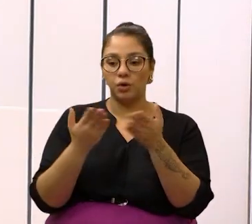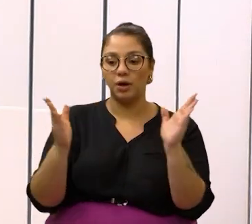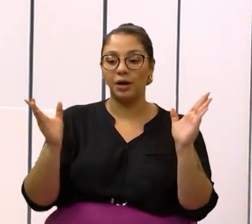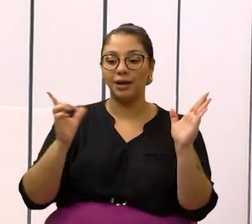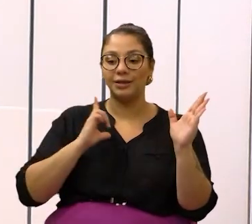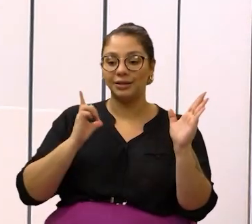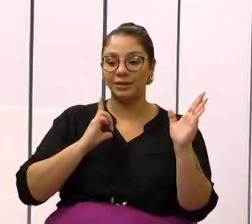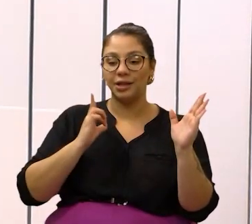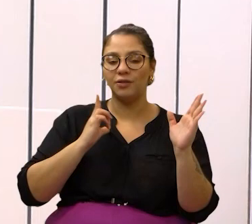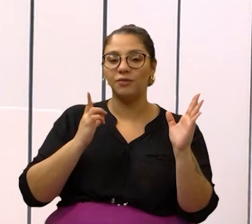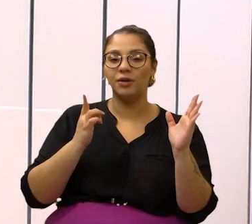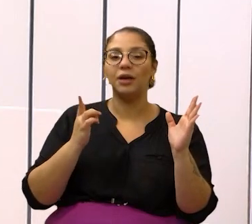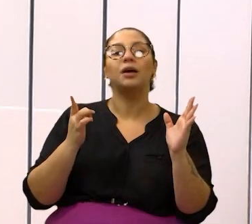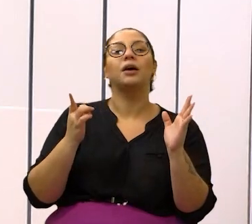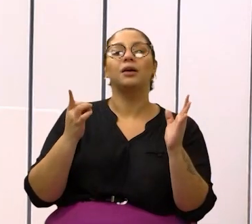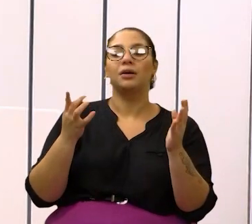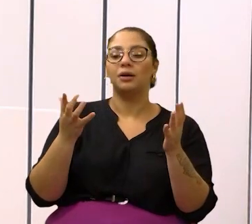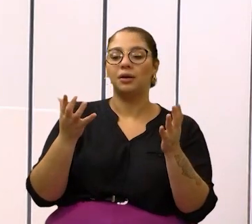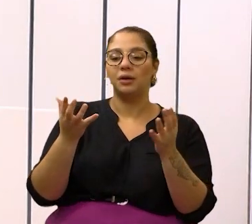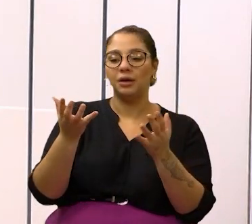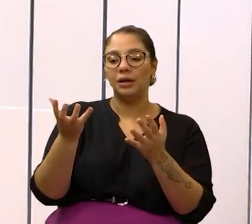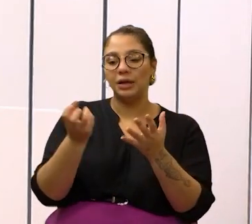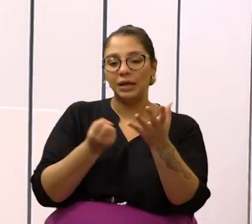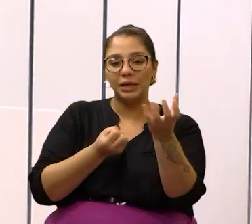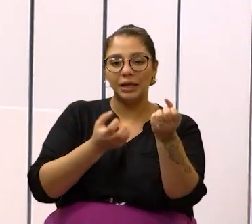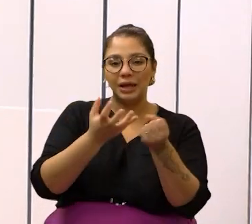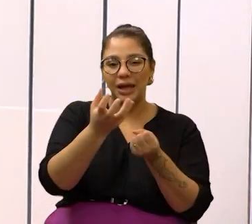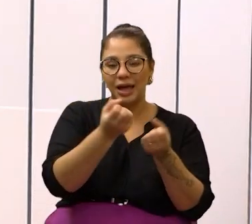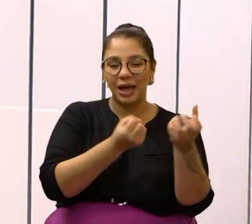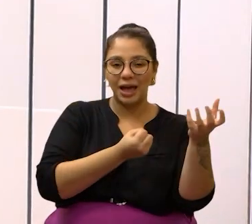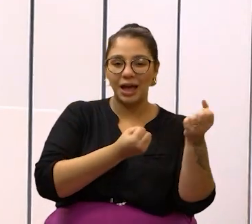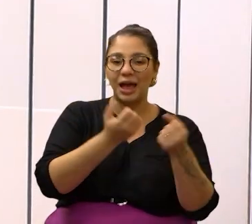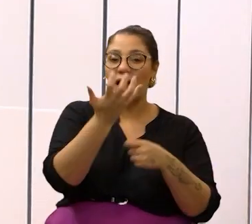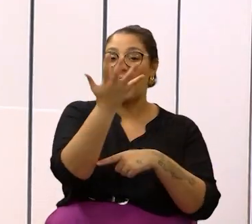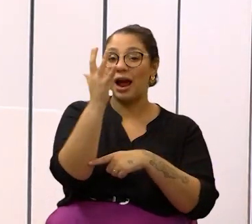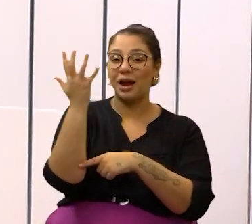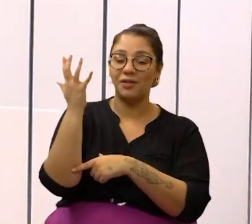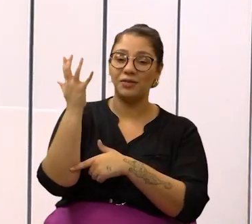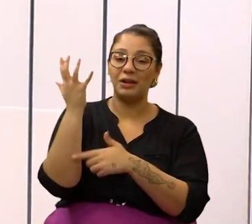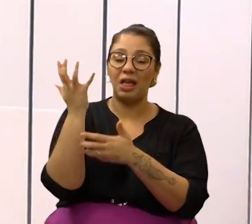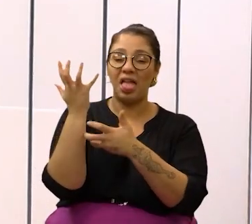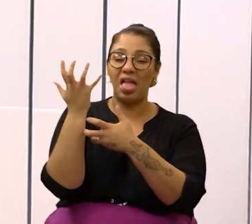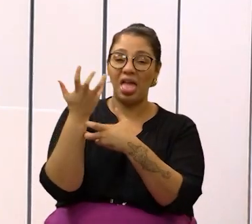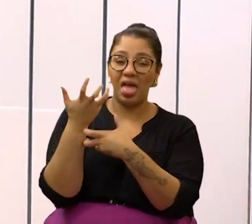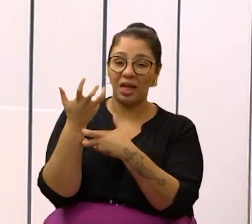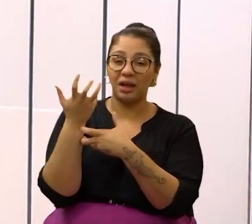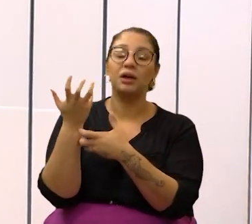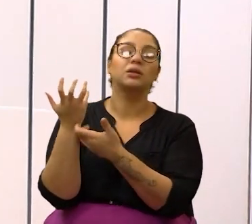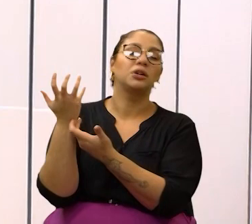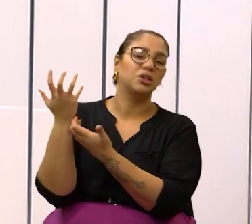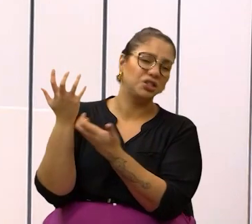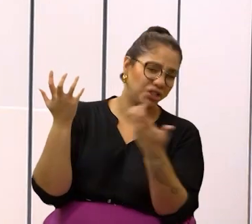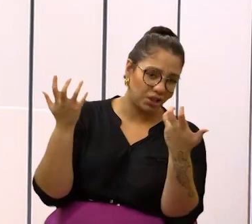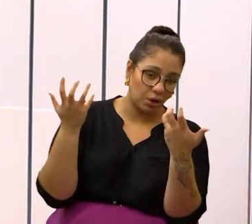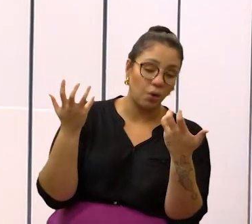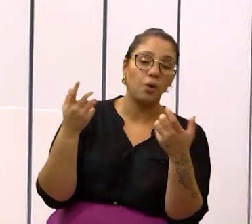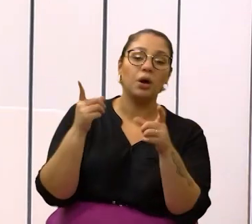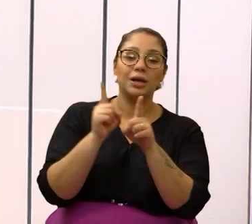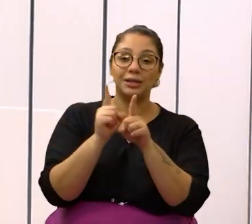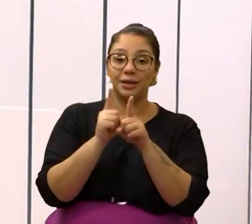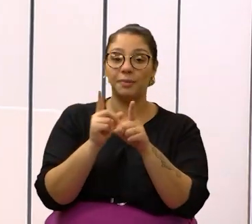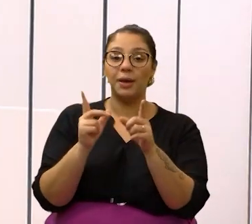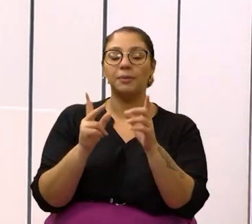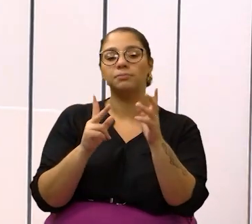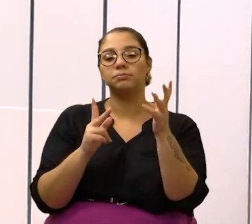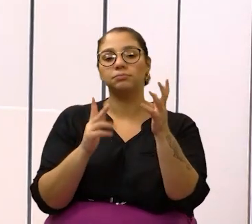leucenas, uma espécie invasora, outras 10 árvores secas de pequeno porte e feita